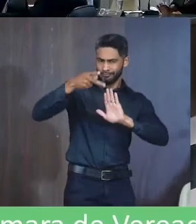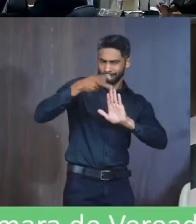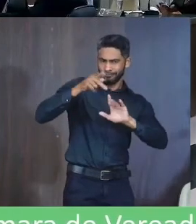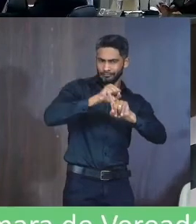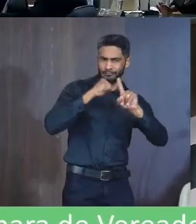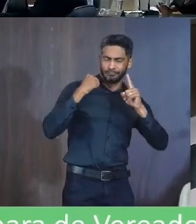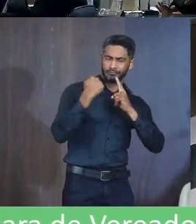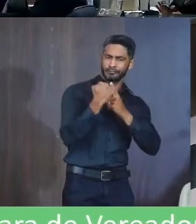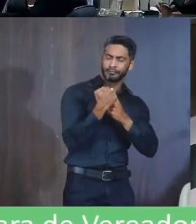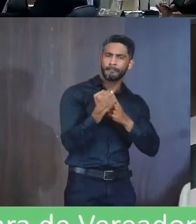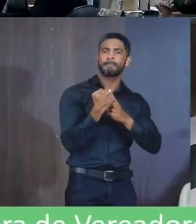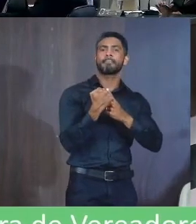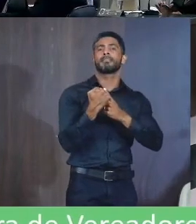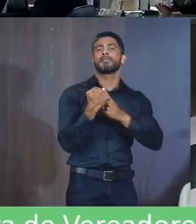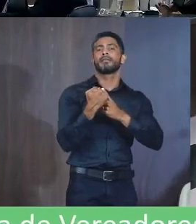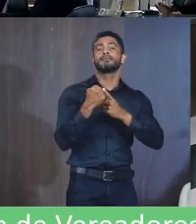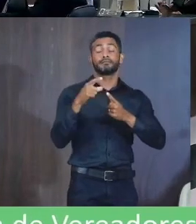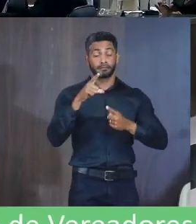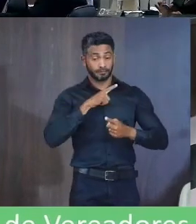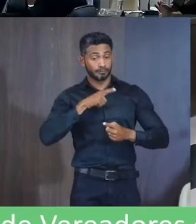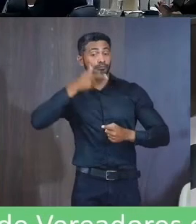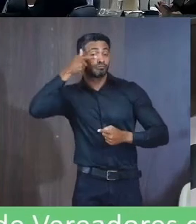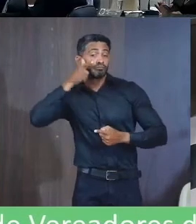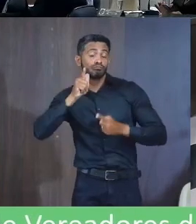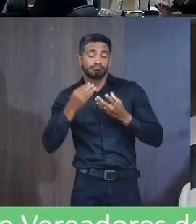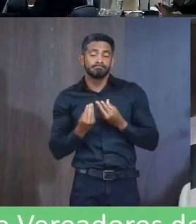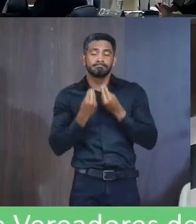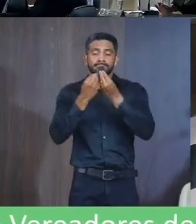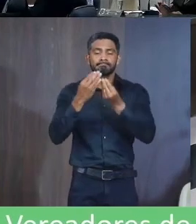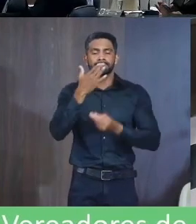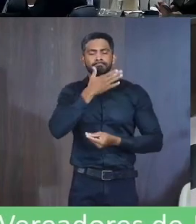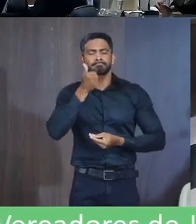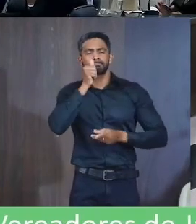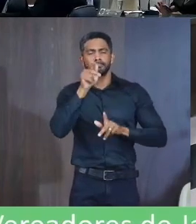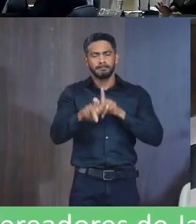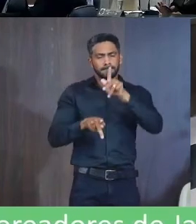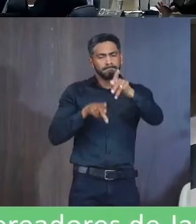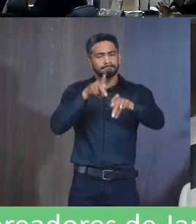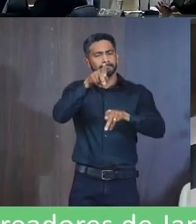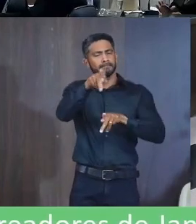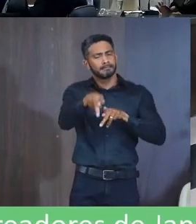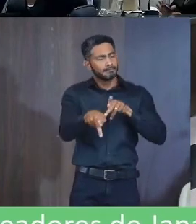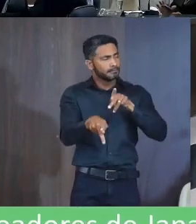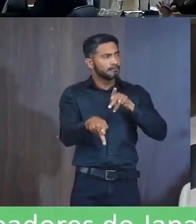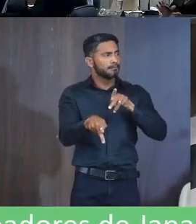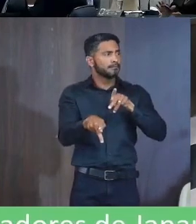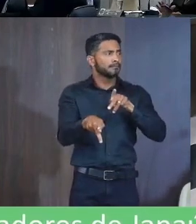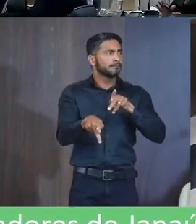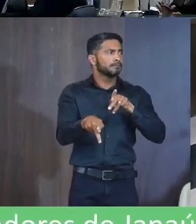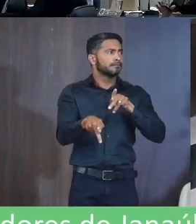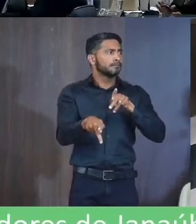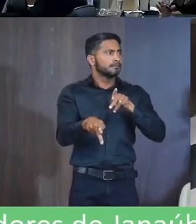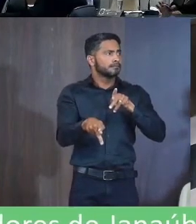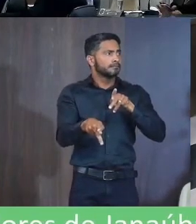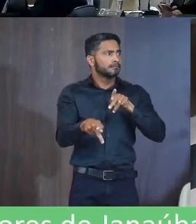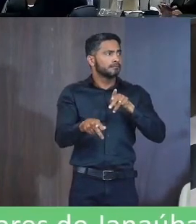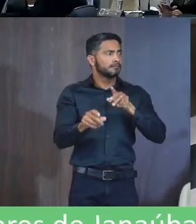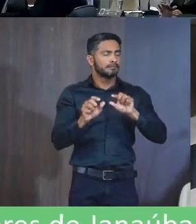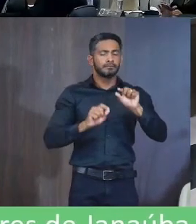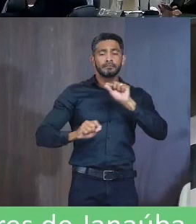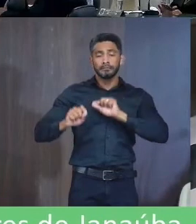Elas conseguem trazer melhorias Para a população Levando em consideração Que